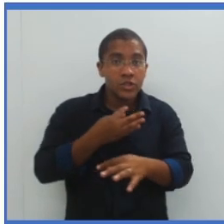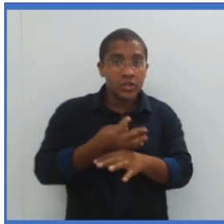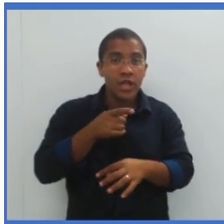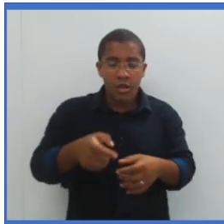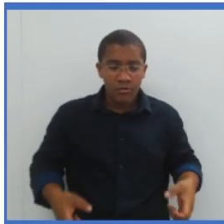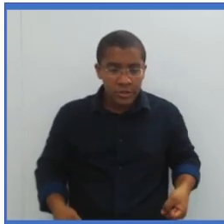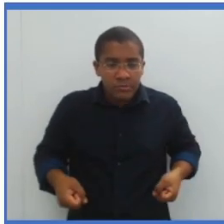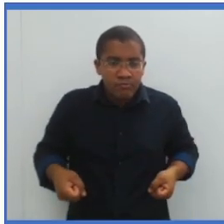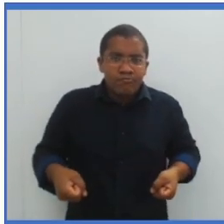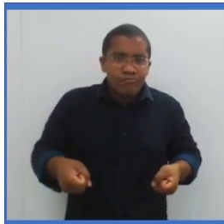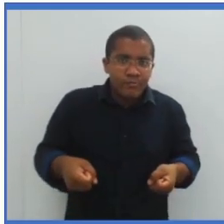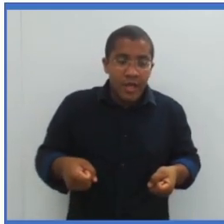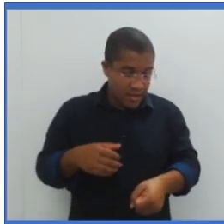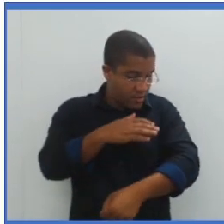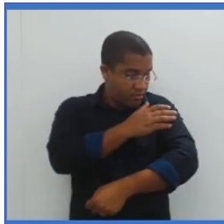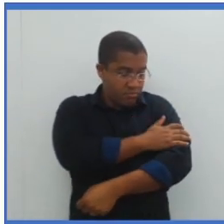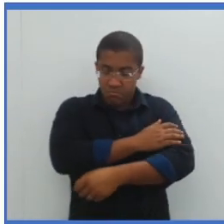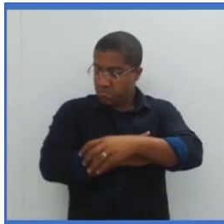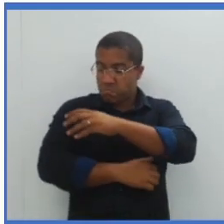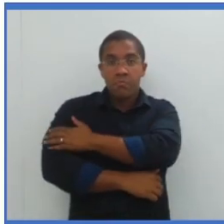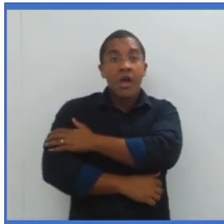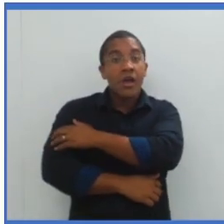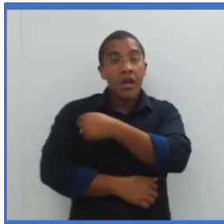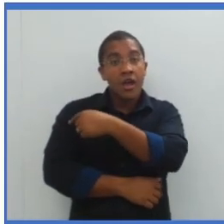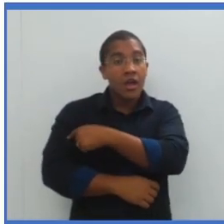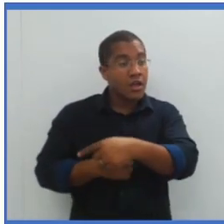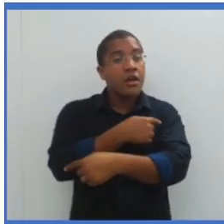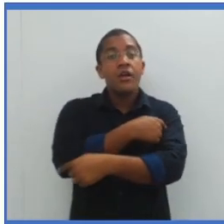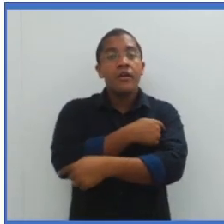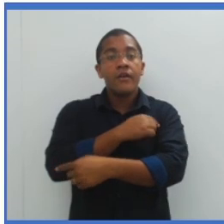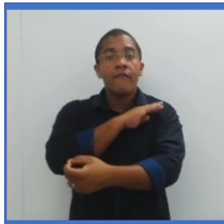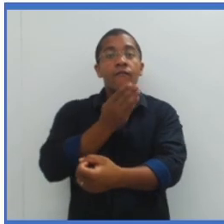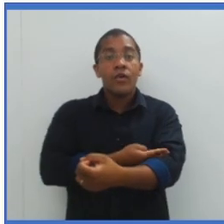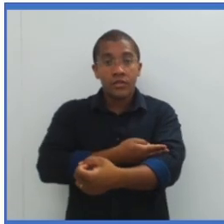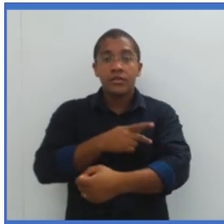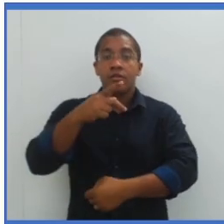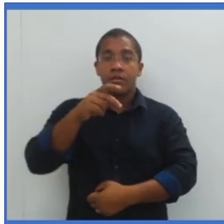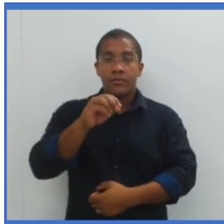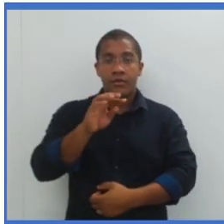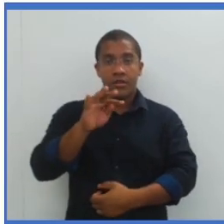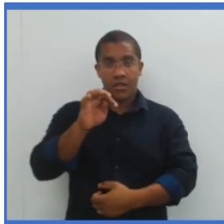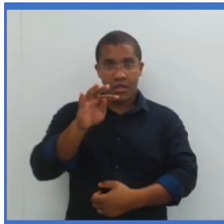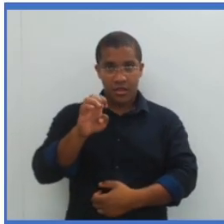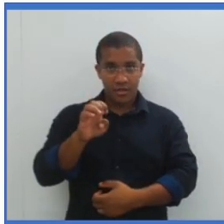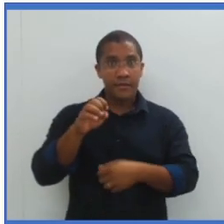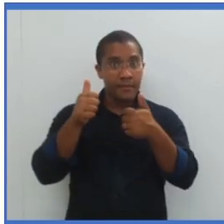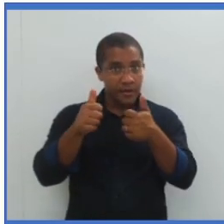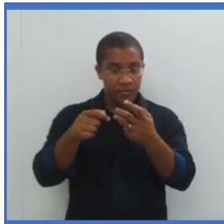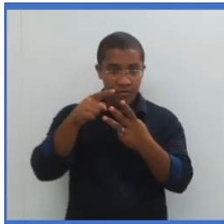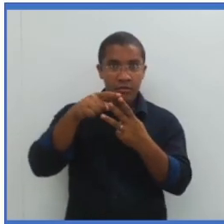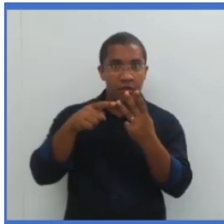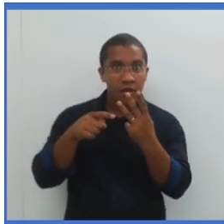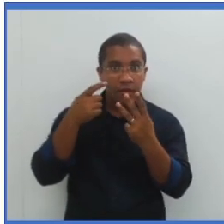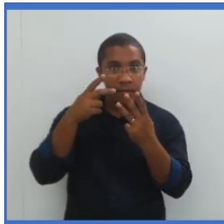levar. E nos meus braços, eu vou ter a força potente. Olha os três